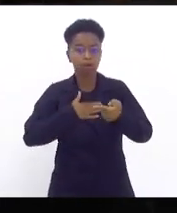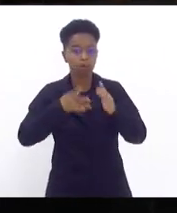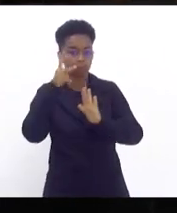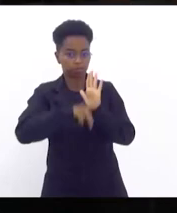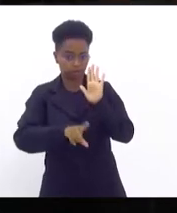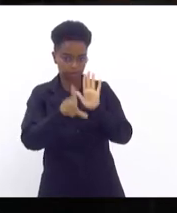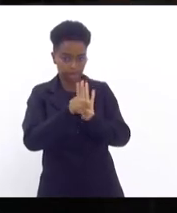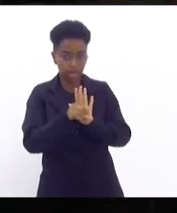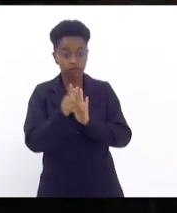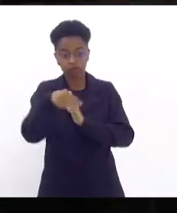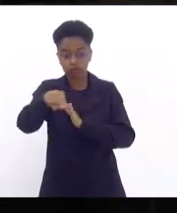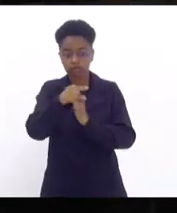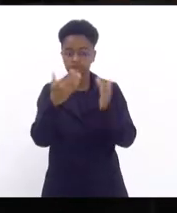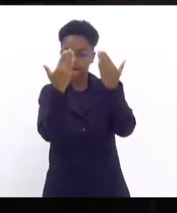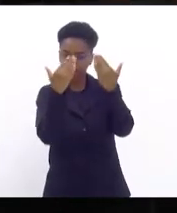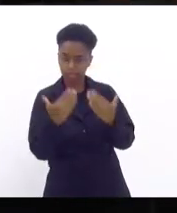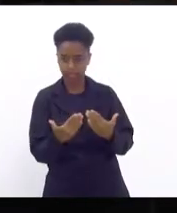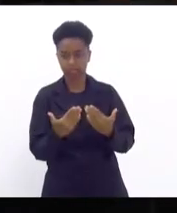por esta casa.